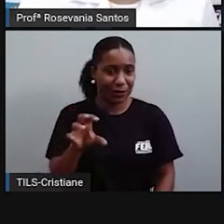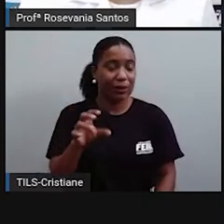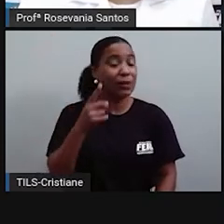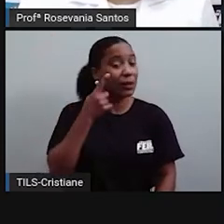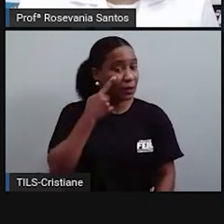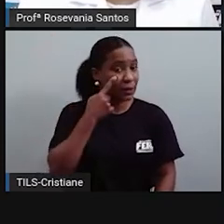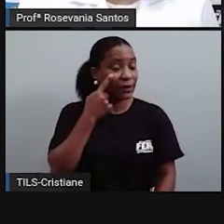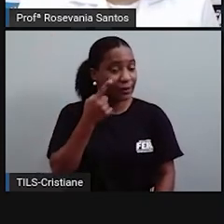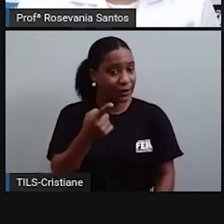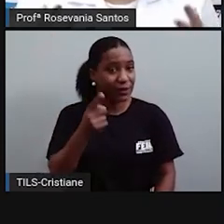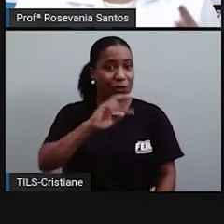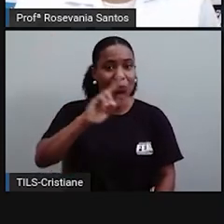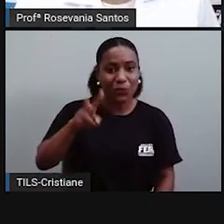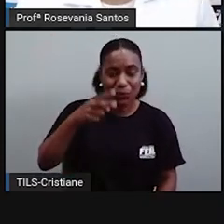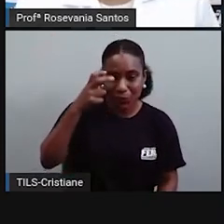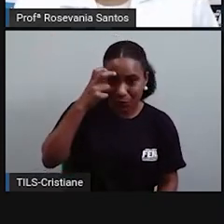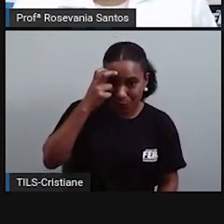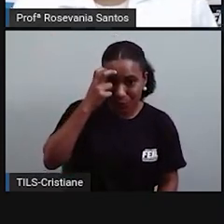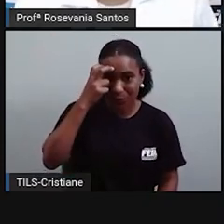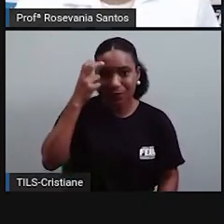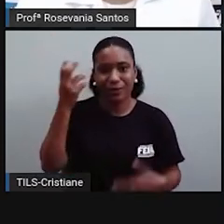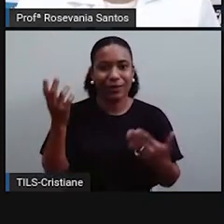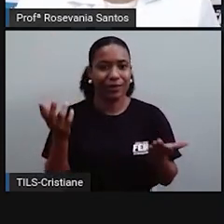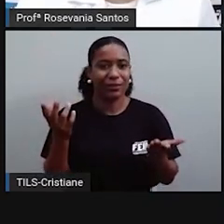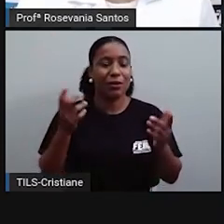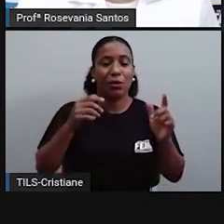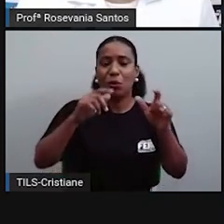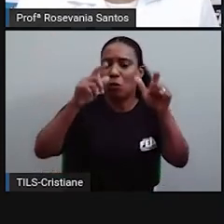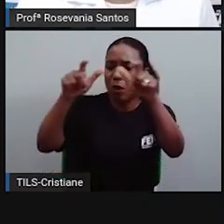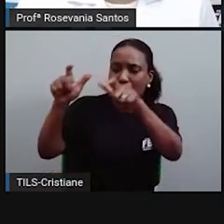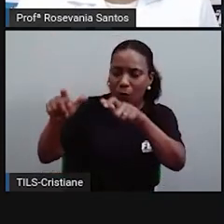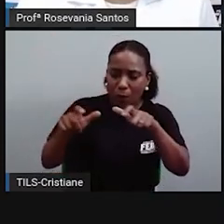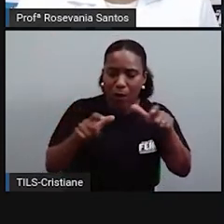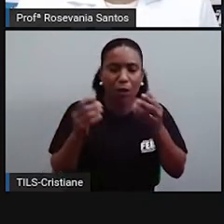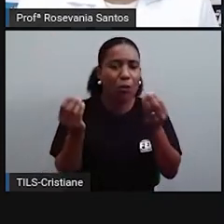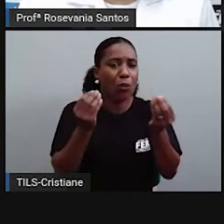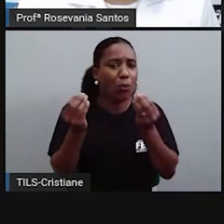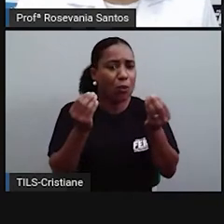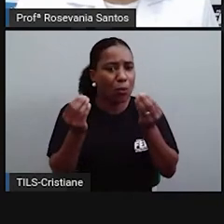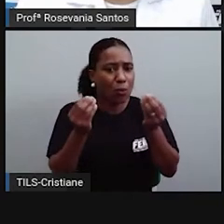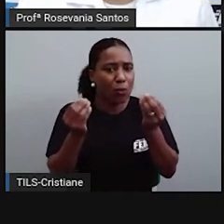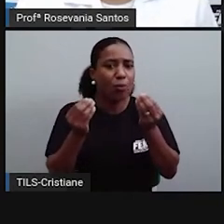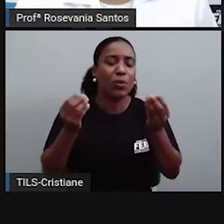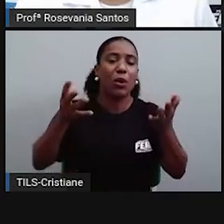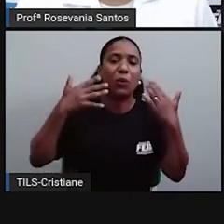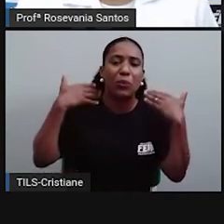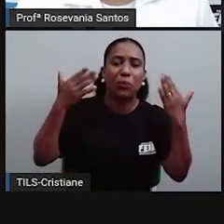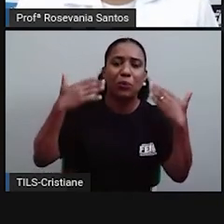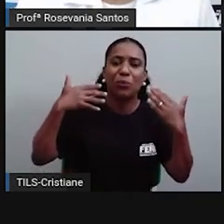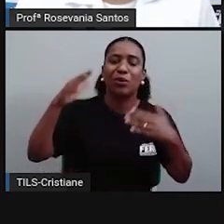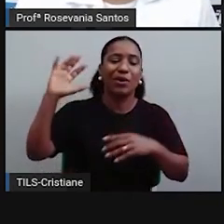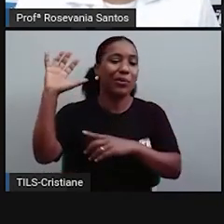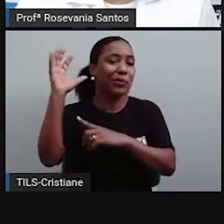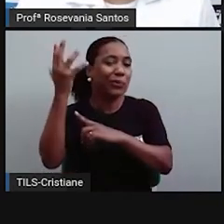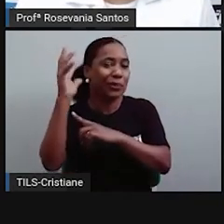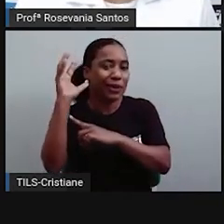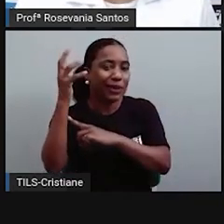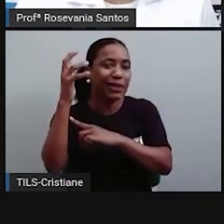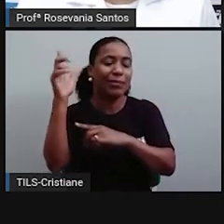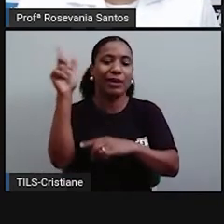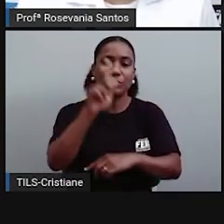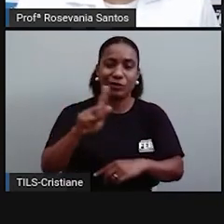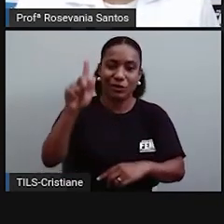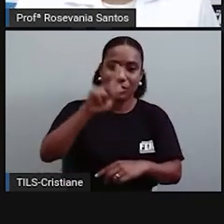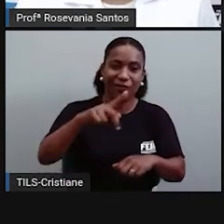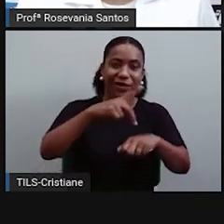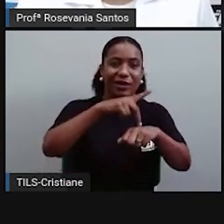aspectos culturais, aspectos físicos, né? A própria geografia do lugar, Olhando a